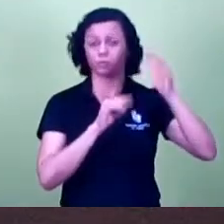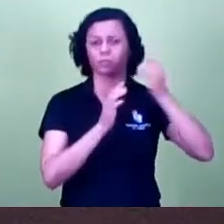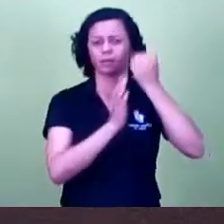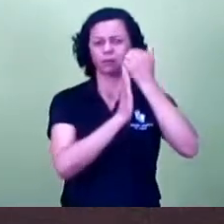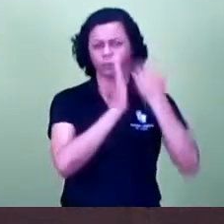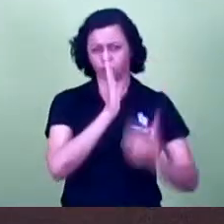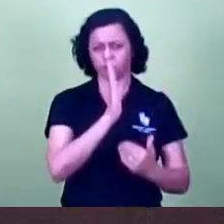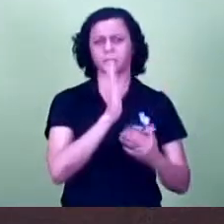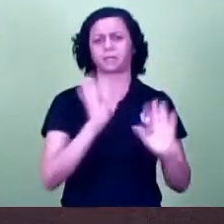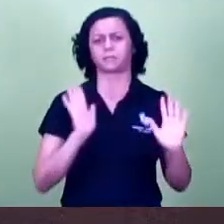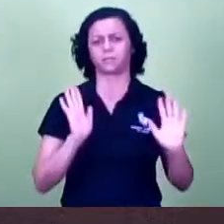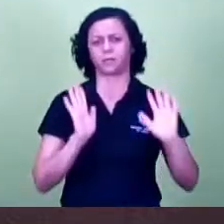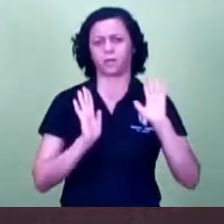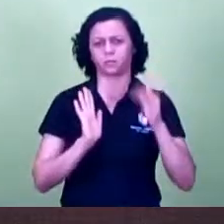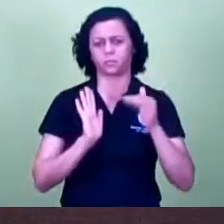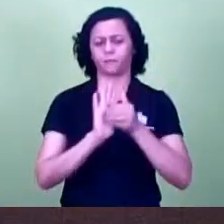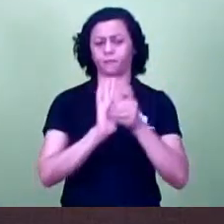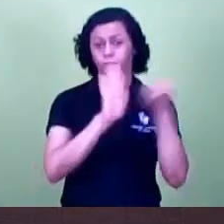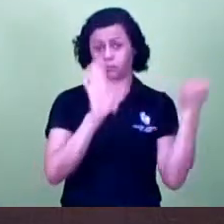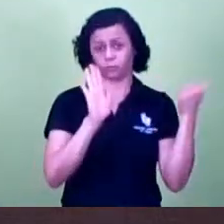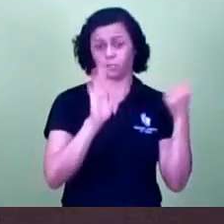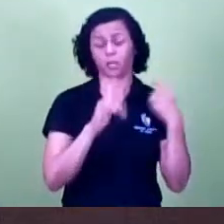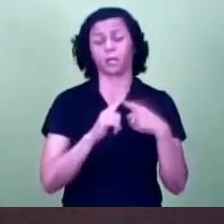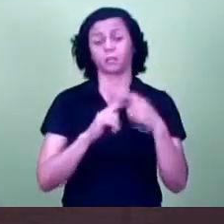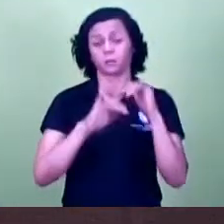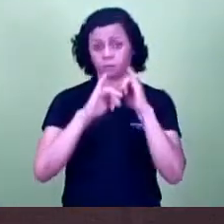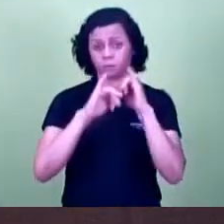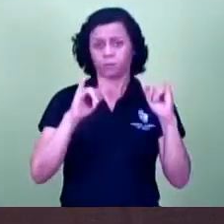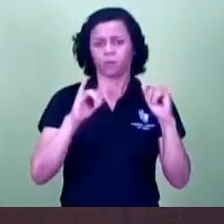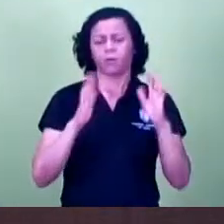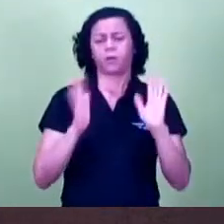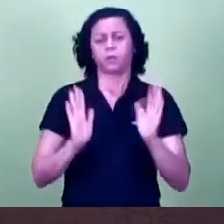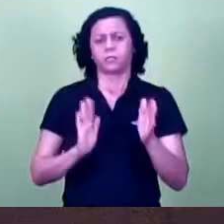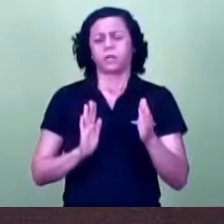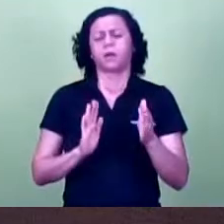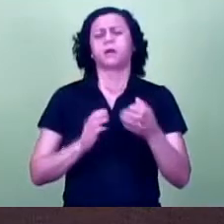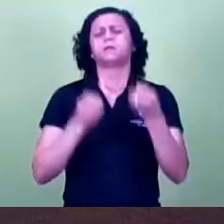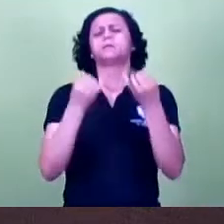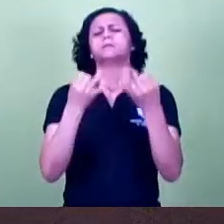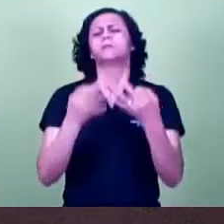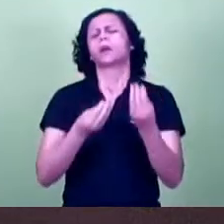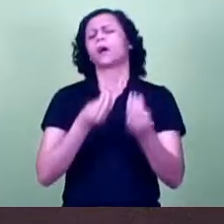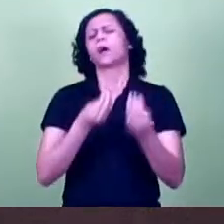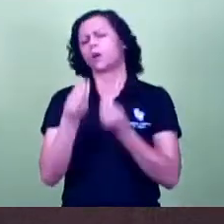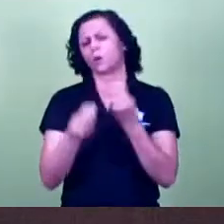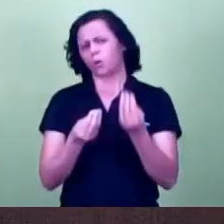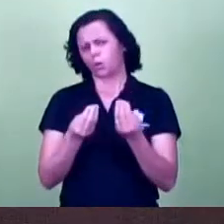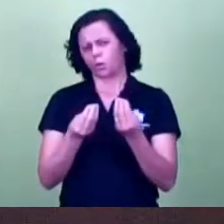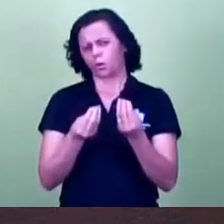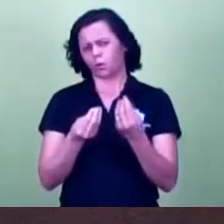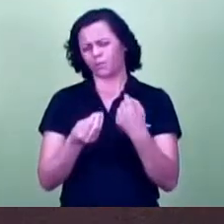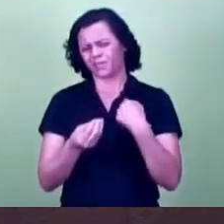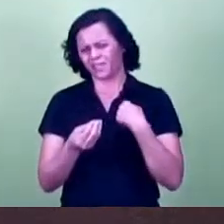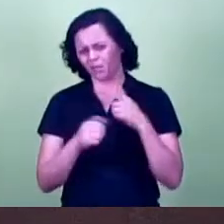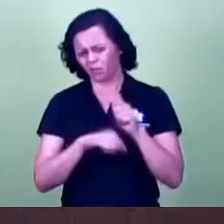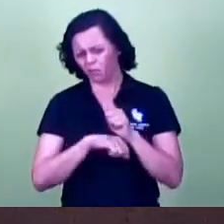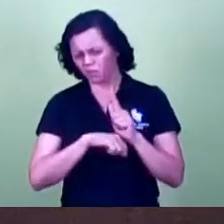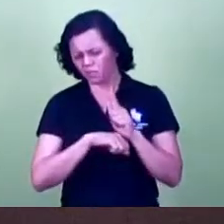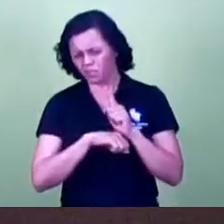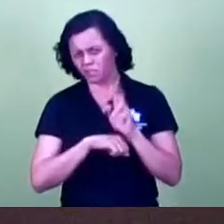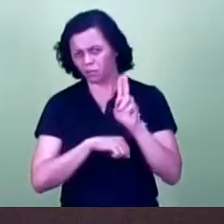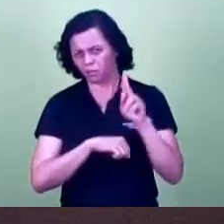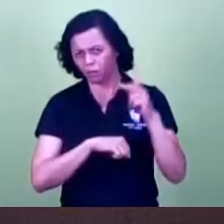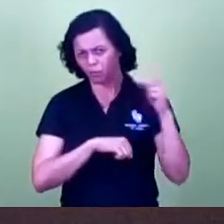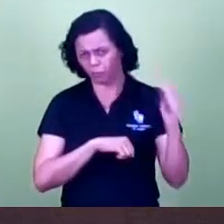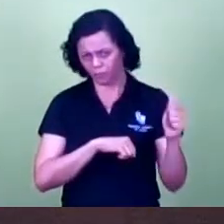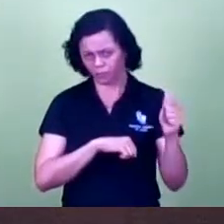público, para a gente ter uma explicação que como que eu gerencio uma UPA com 1